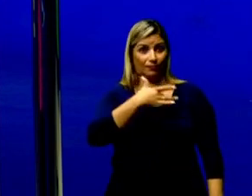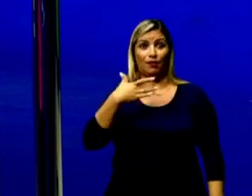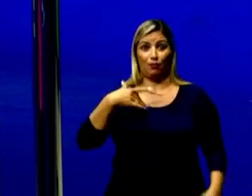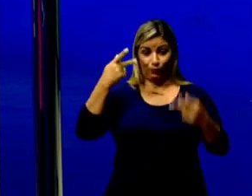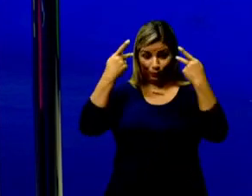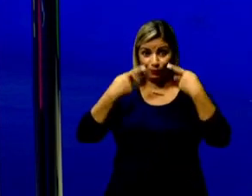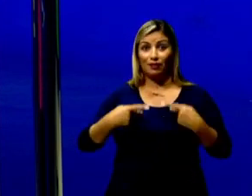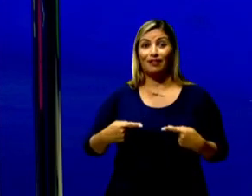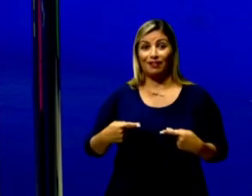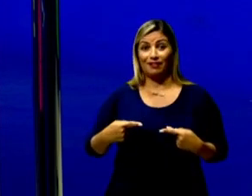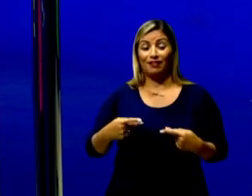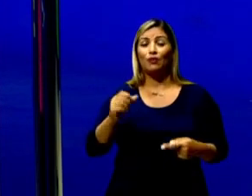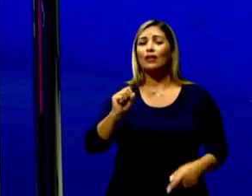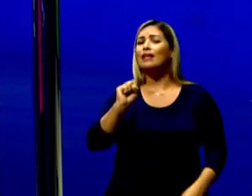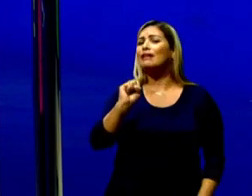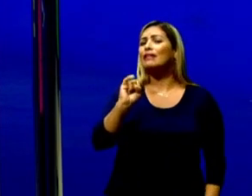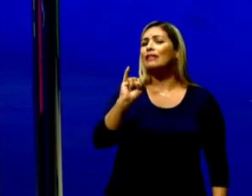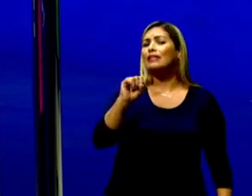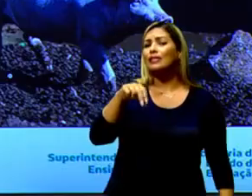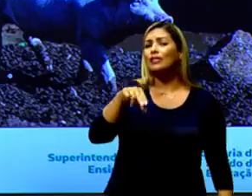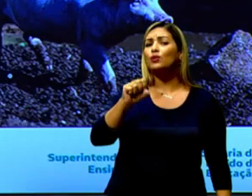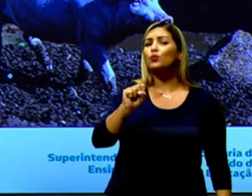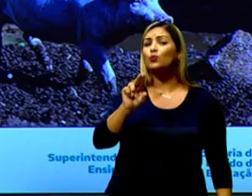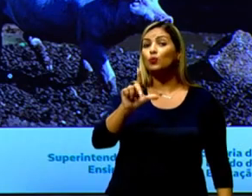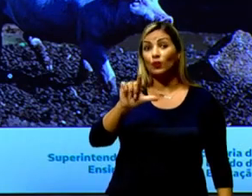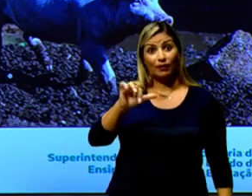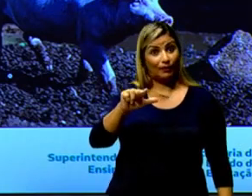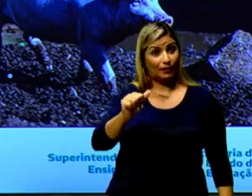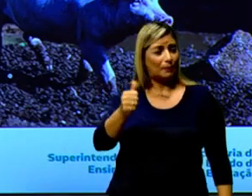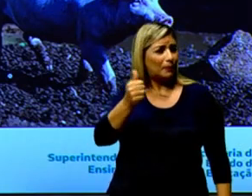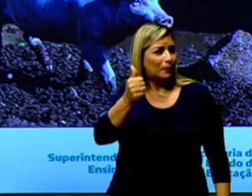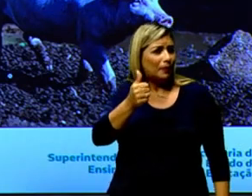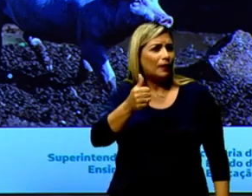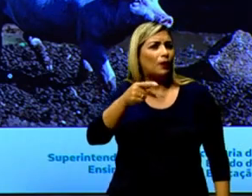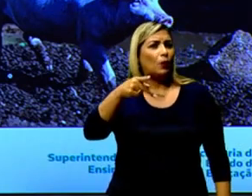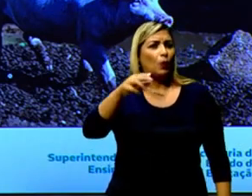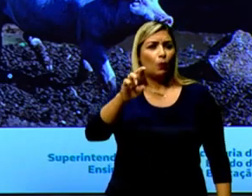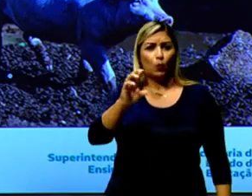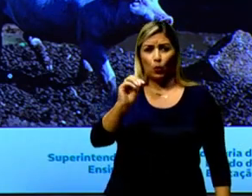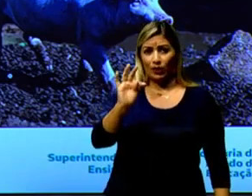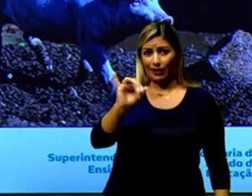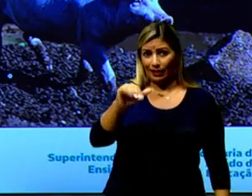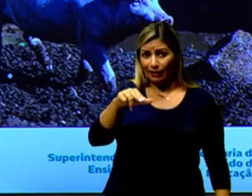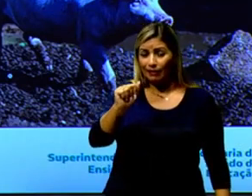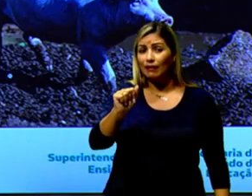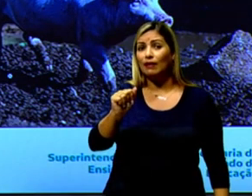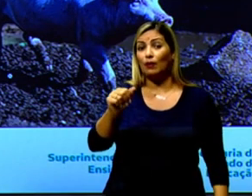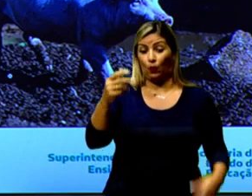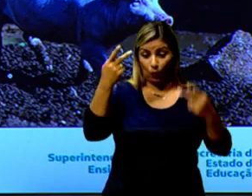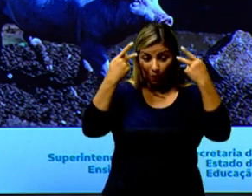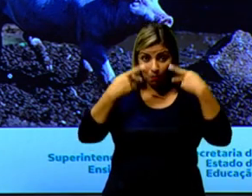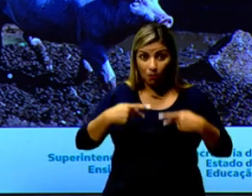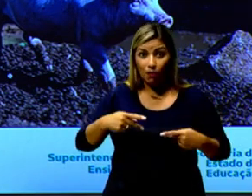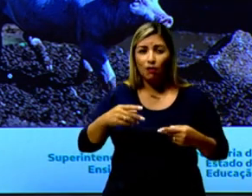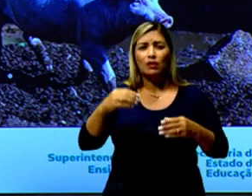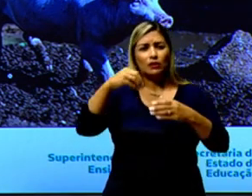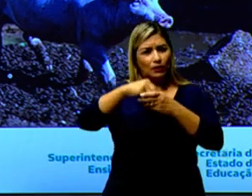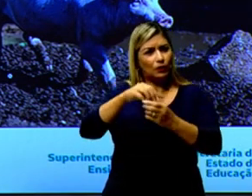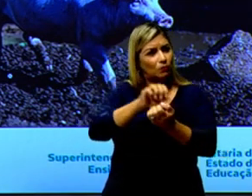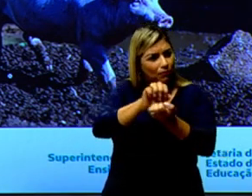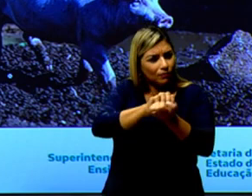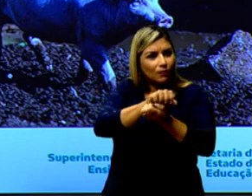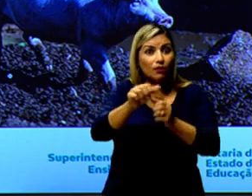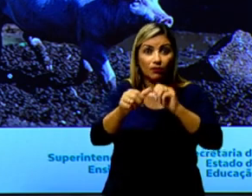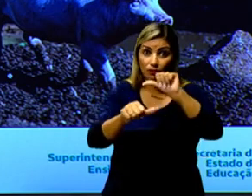humana, que é a insulina, a primeira proteína humana produzida em células de bactérias geneticamente